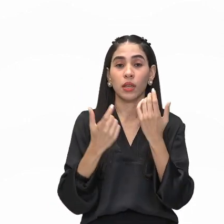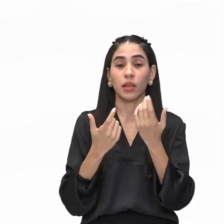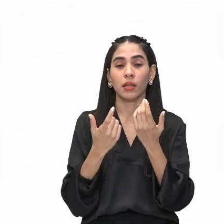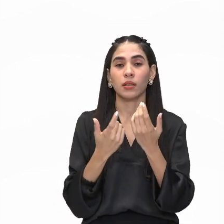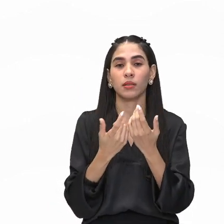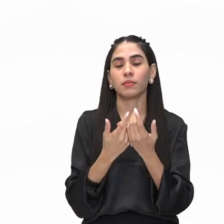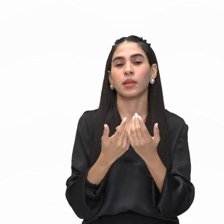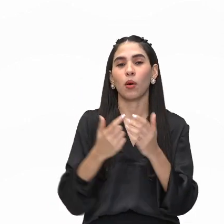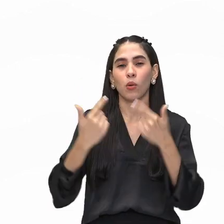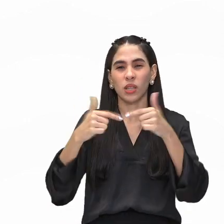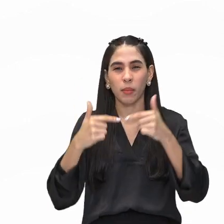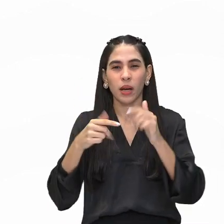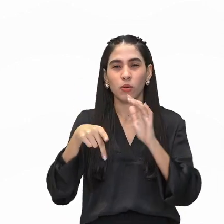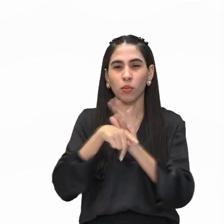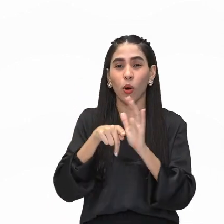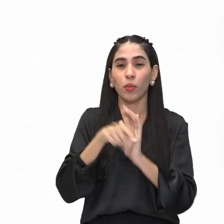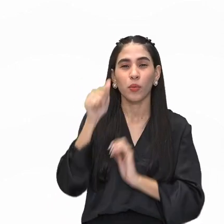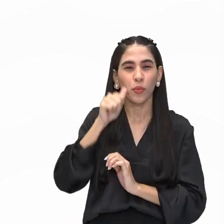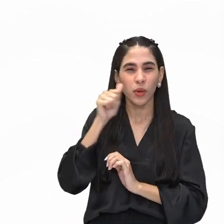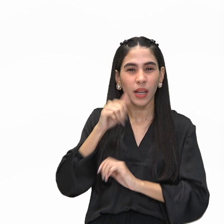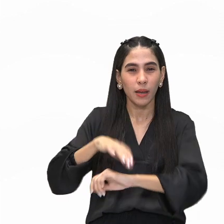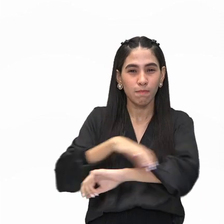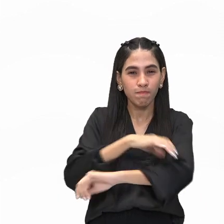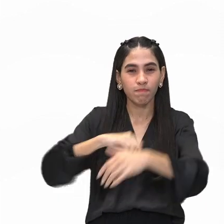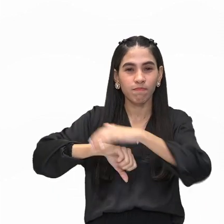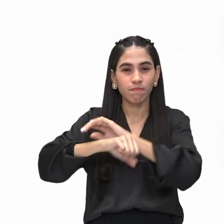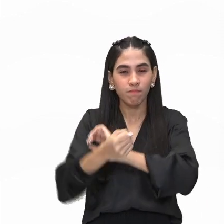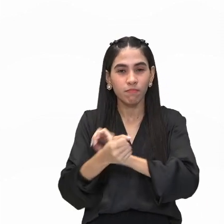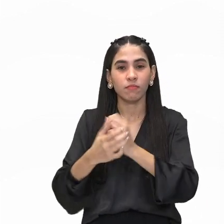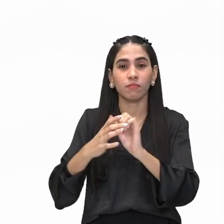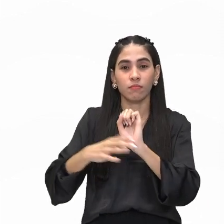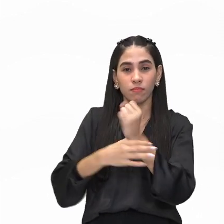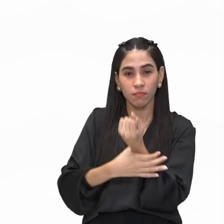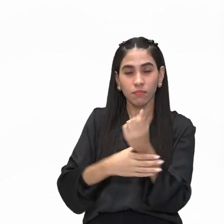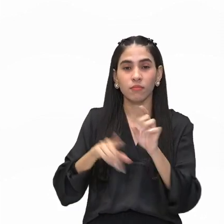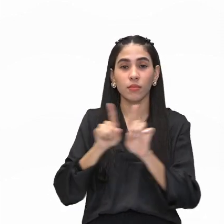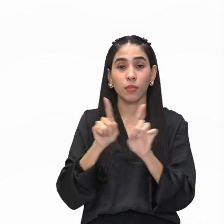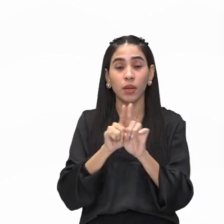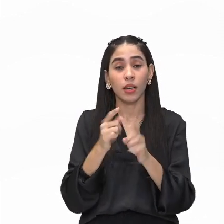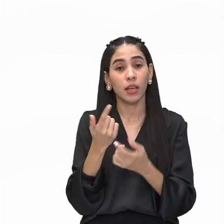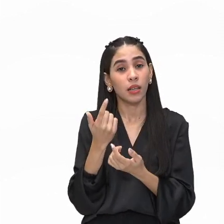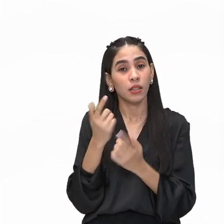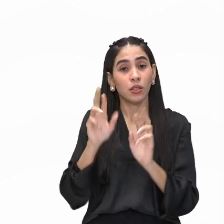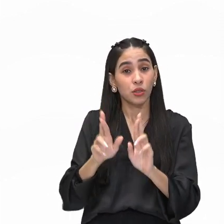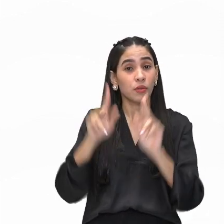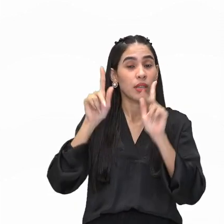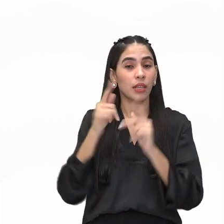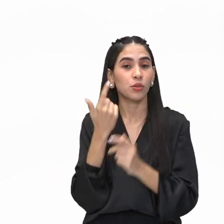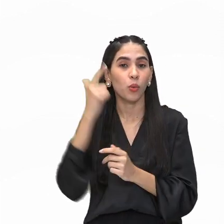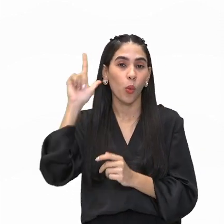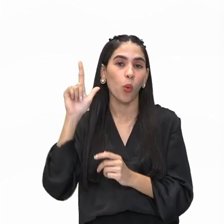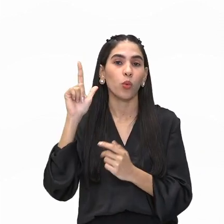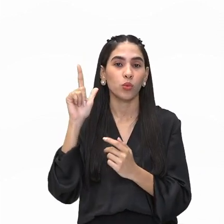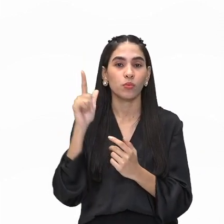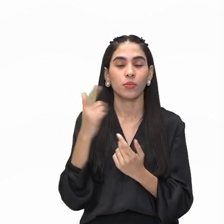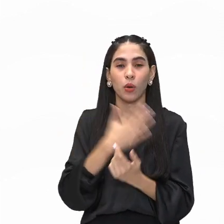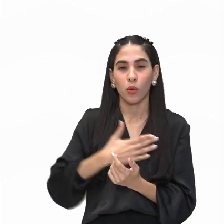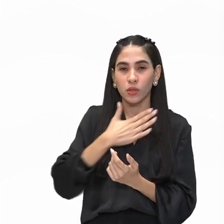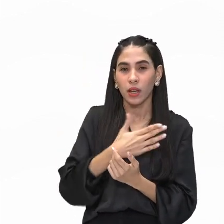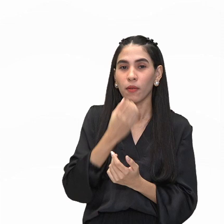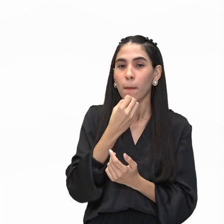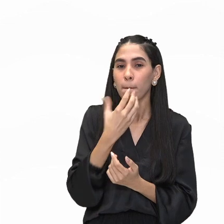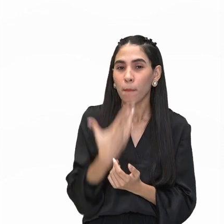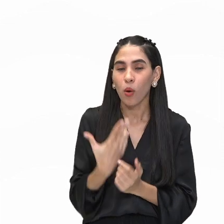feminino. Então, diferentemente lá do impressionismo, que gostava de mostrar o lado bom da vida, o